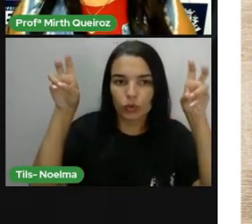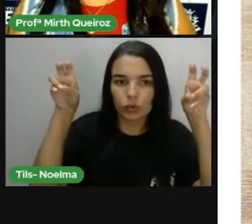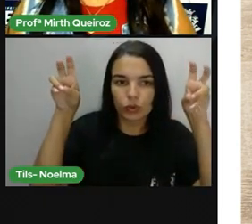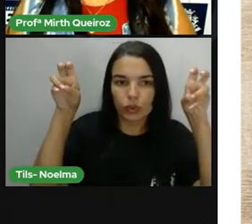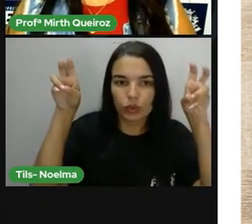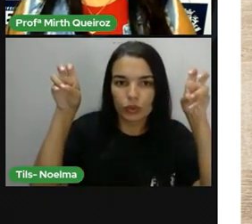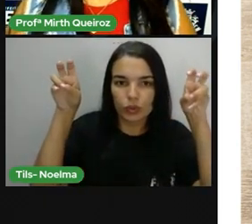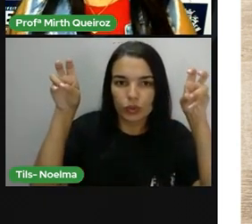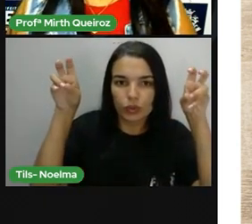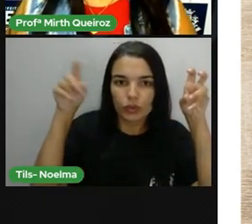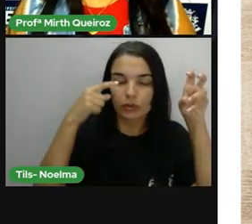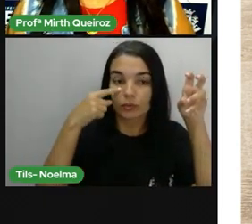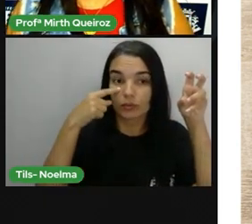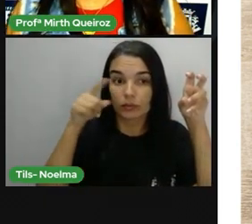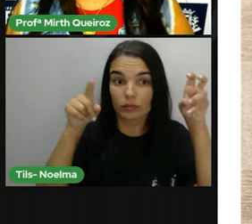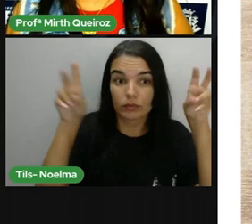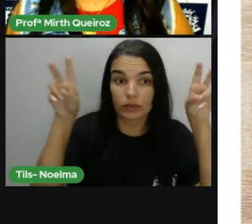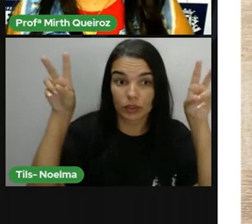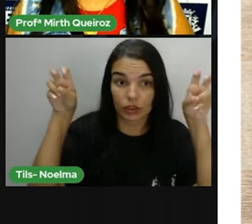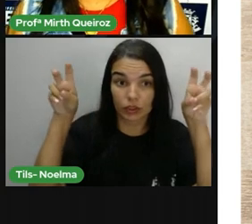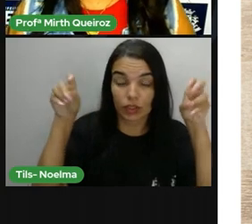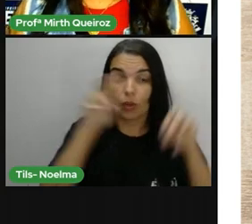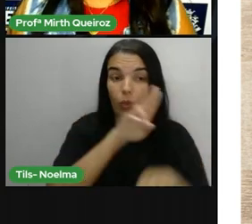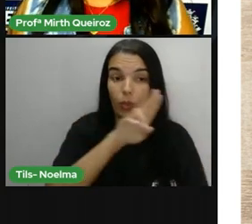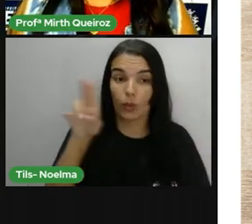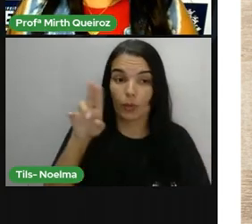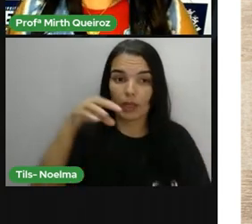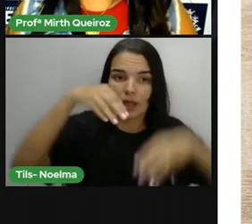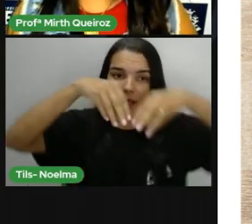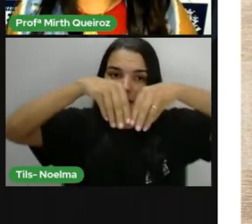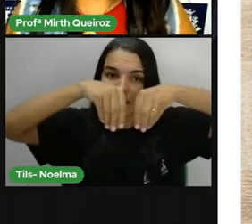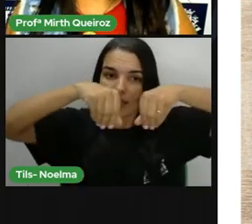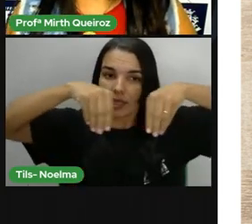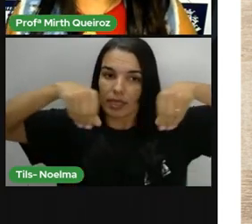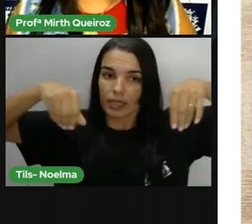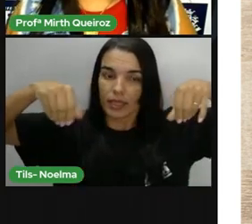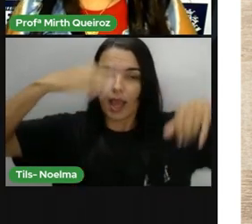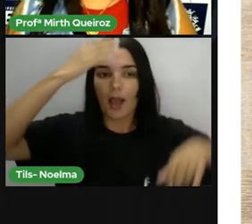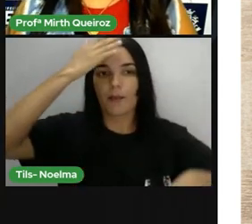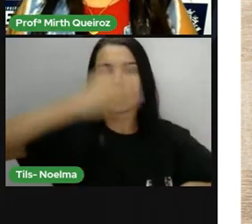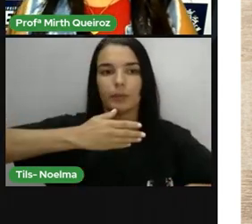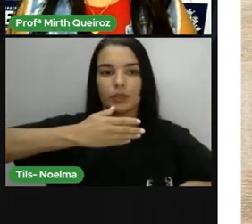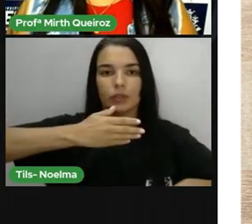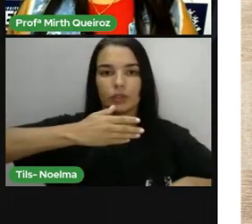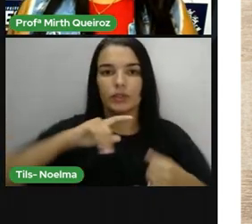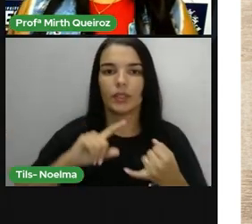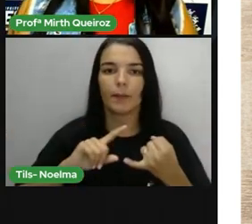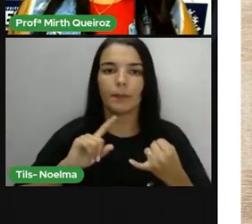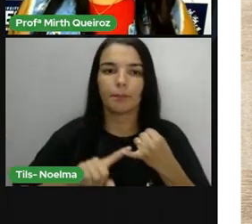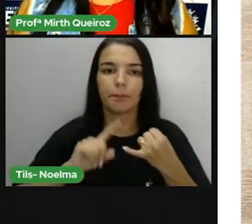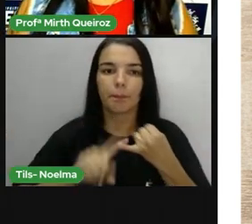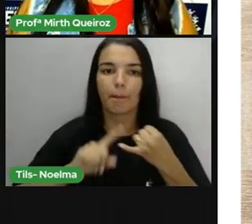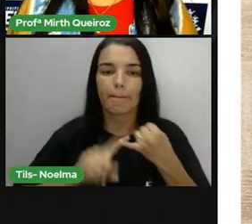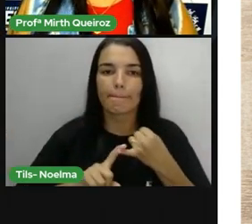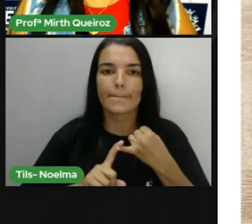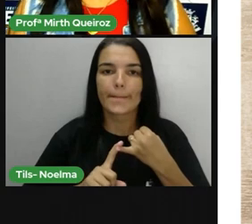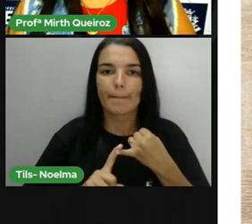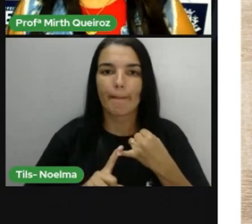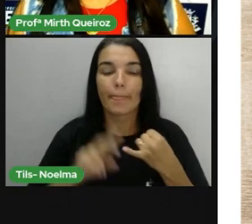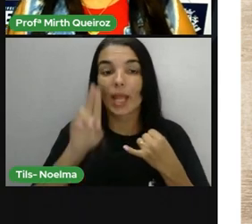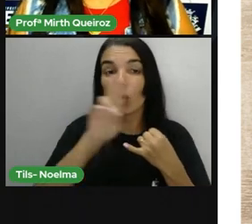título desse poema, que é Terra Prometida. Nós temos aí o nome do